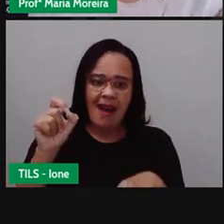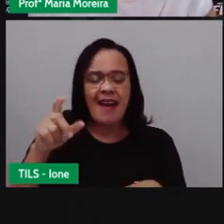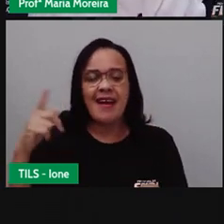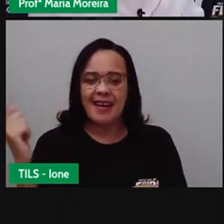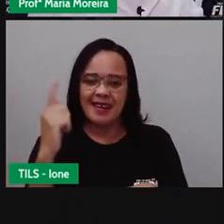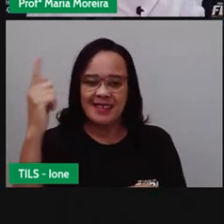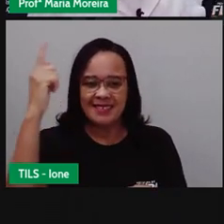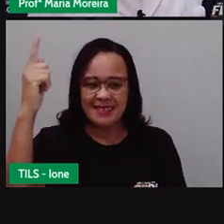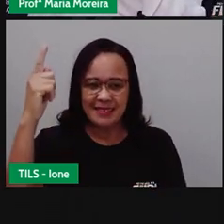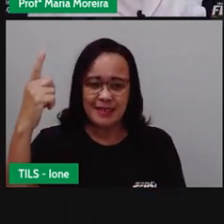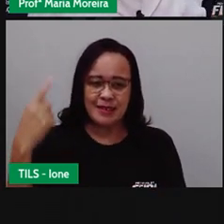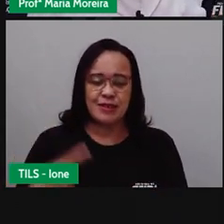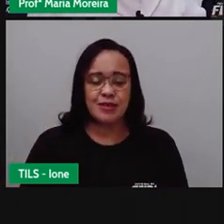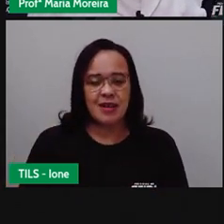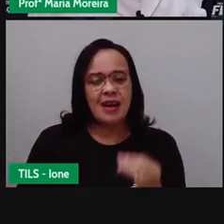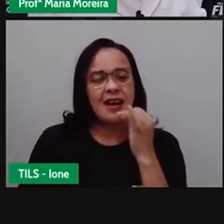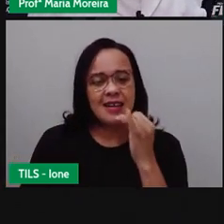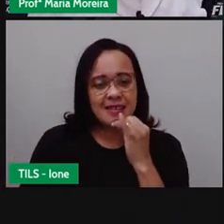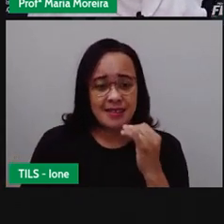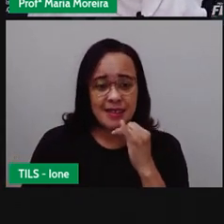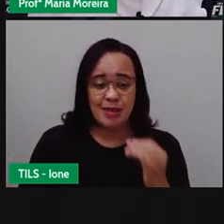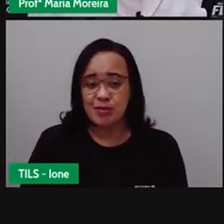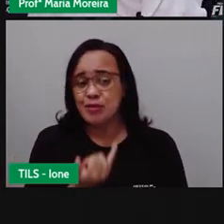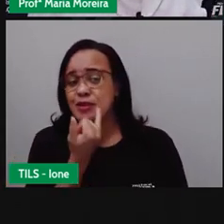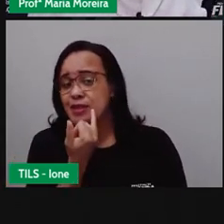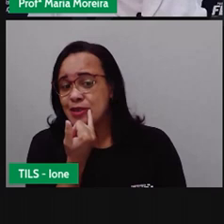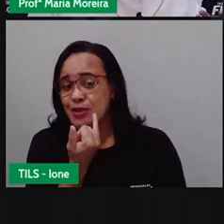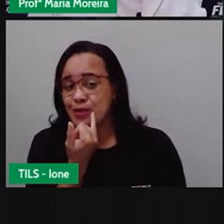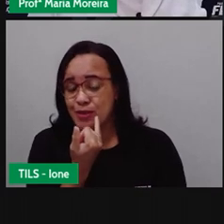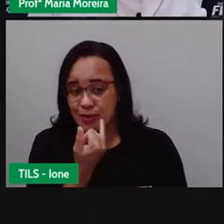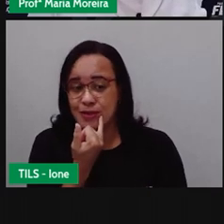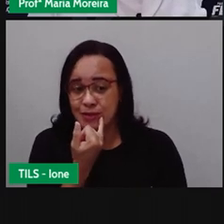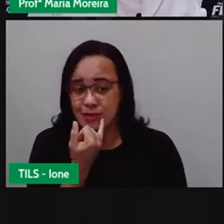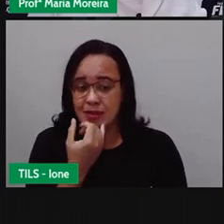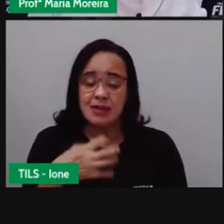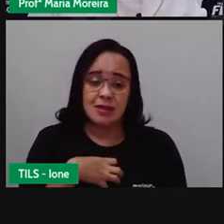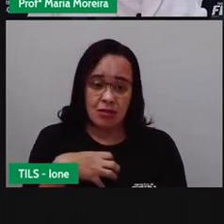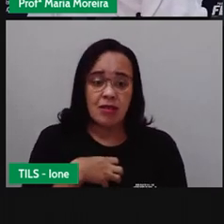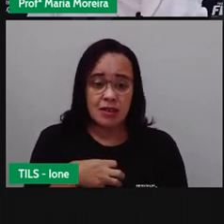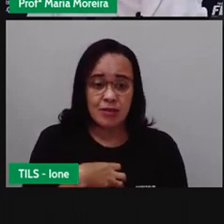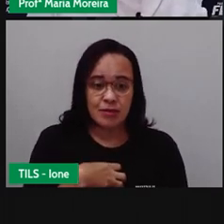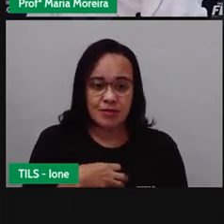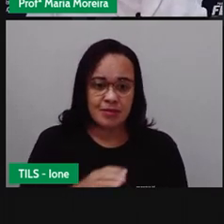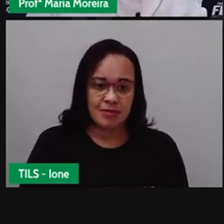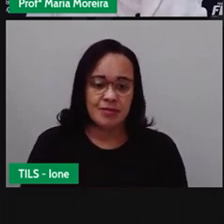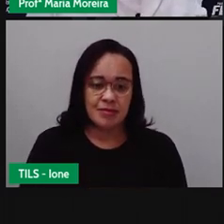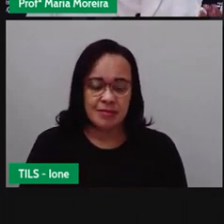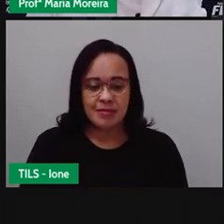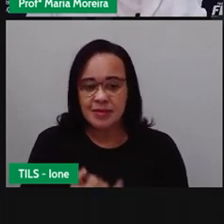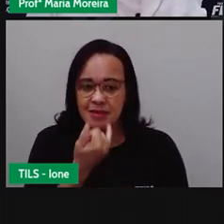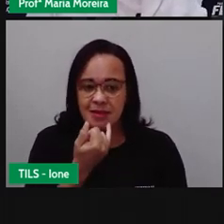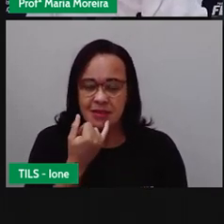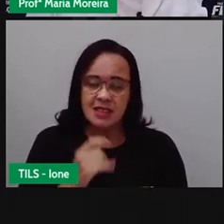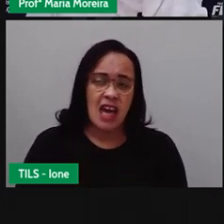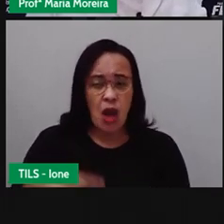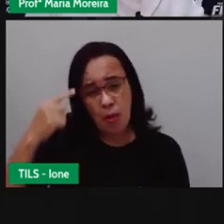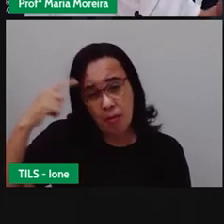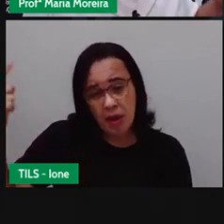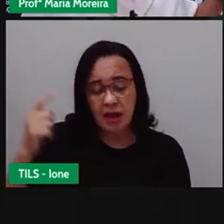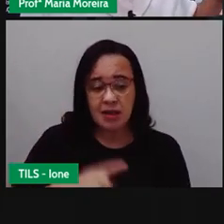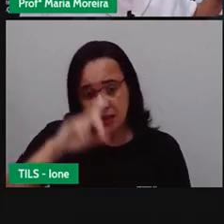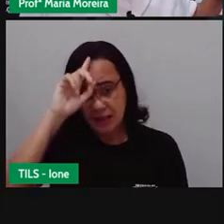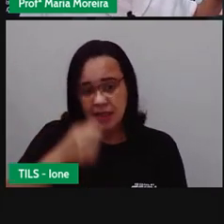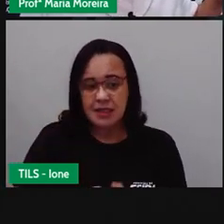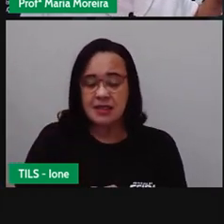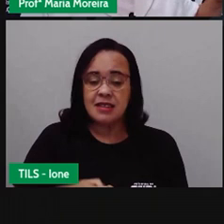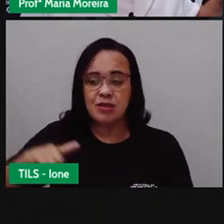tipo, Ione, né? Ione, ela mora, ela é de Salvador, na verdade, né? Ione resolve, né? Ir